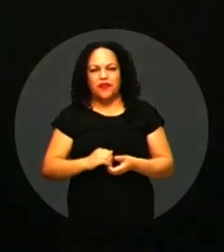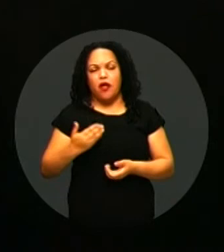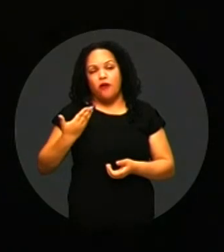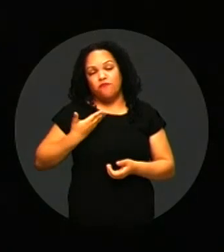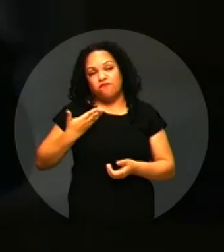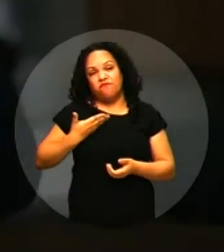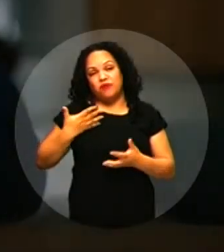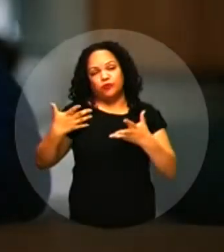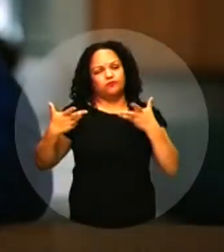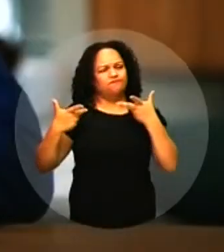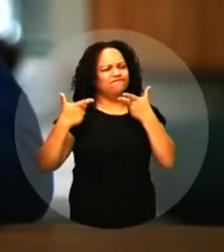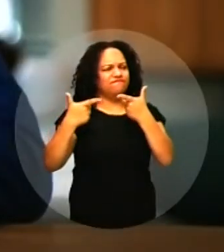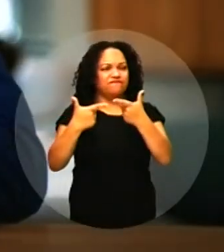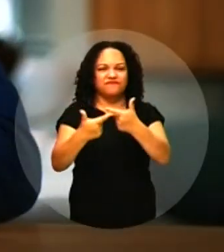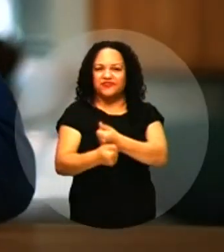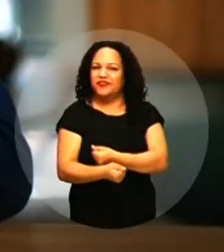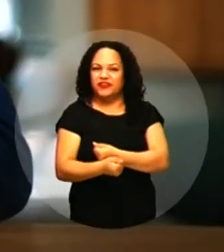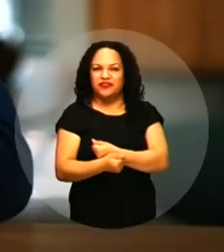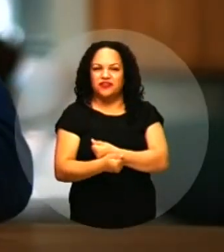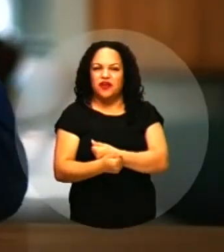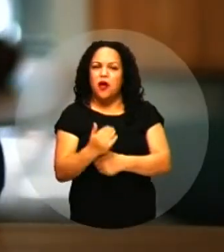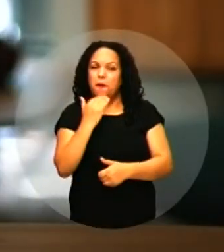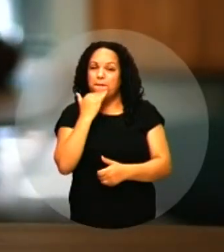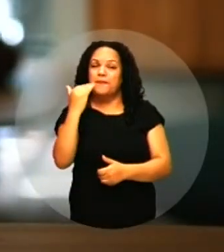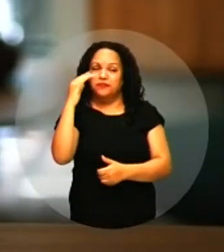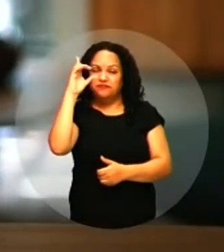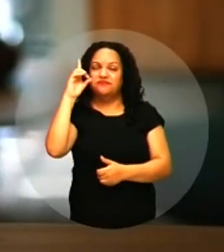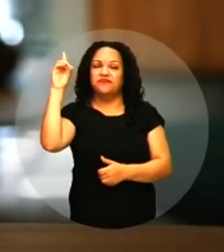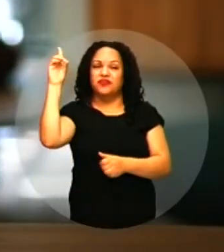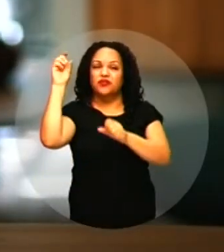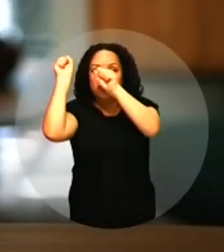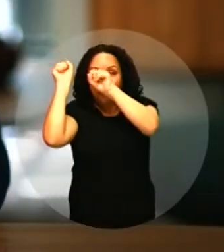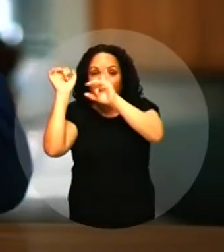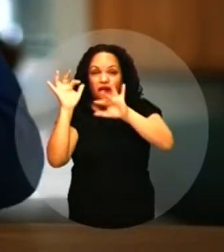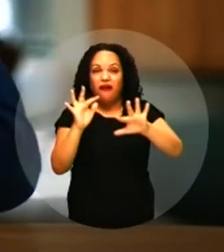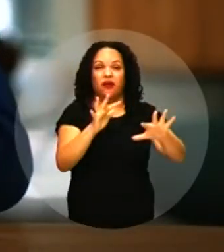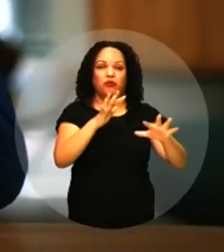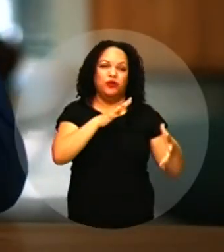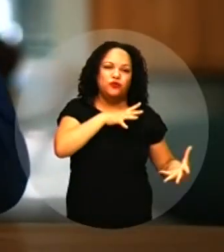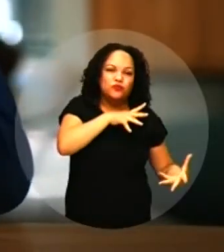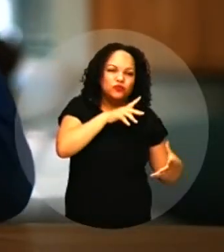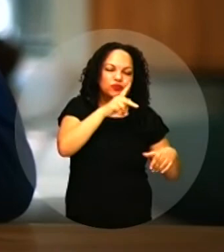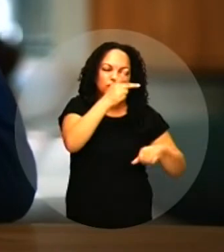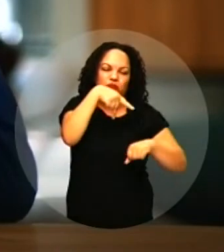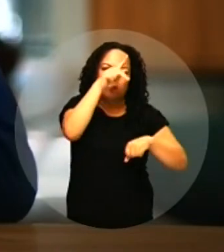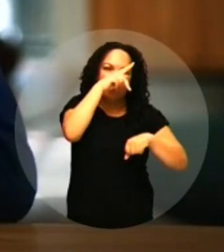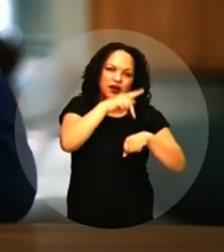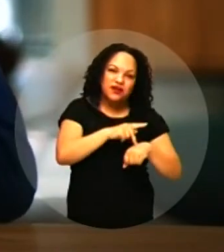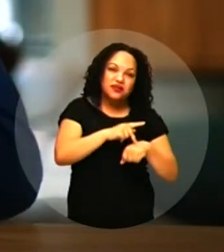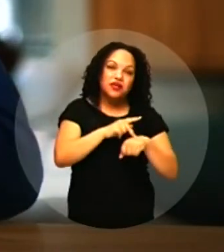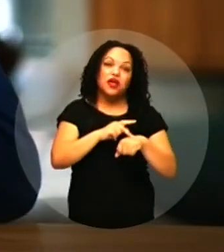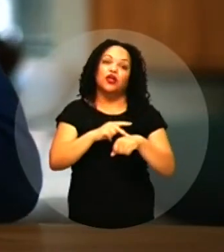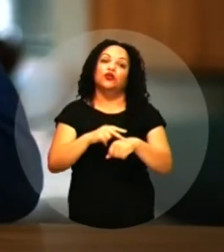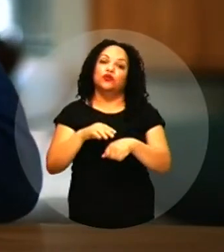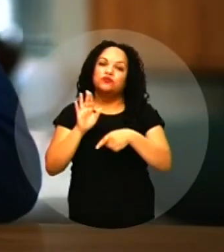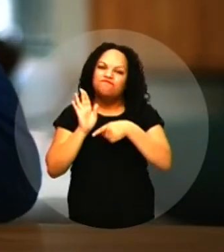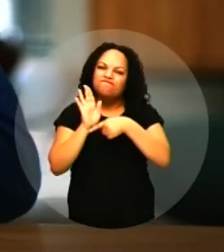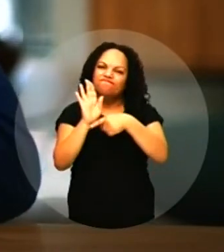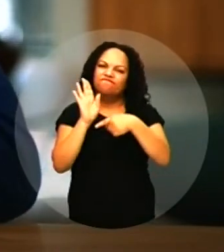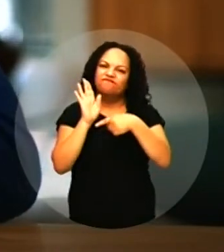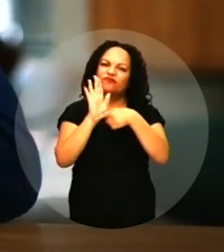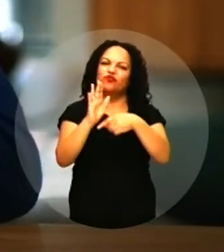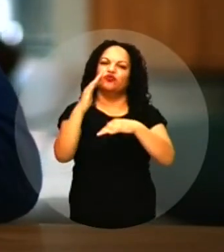Meus amigos e minhas amigas Peço a Deus Que ilumine essa nação E nos ajude a